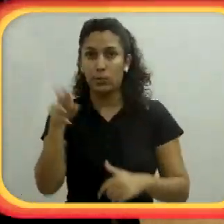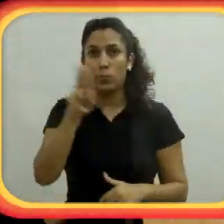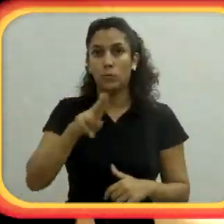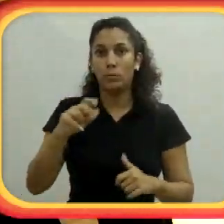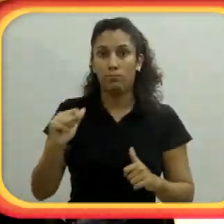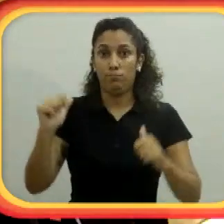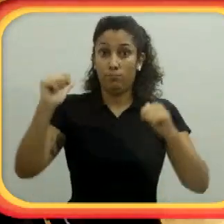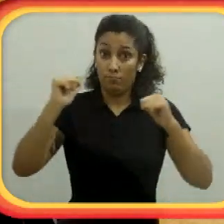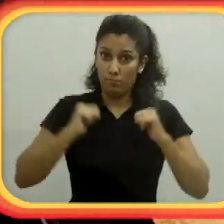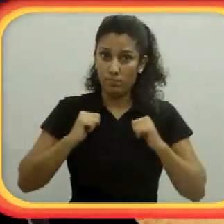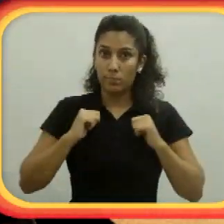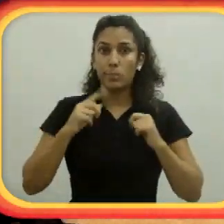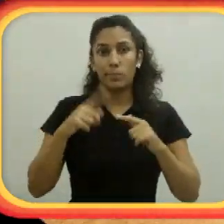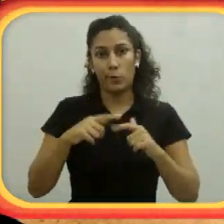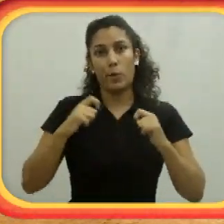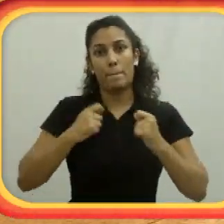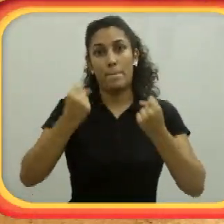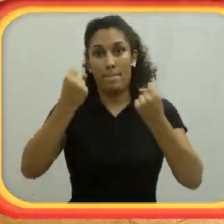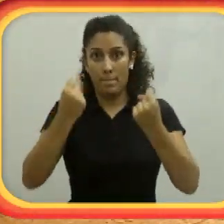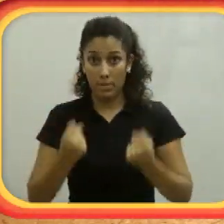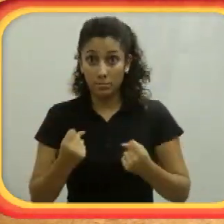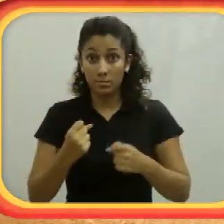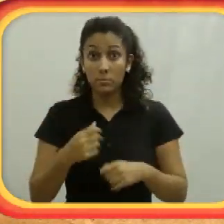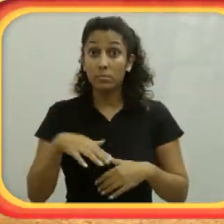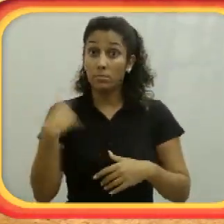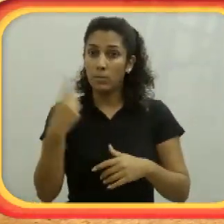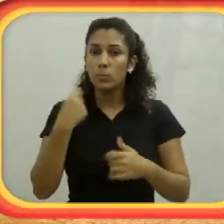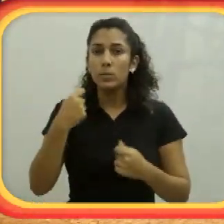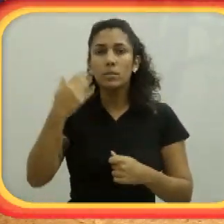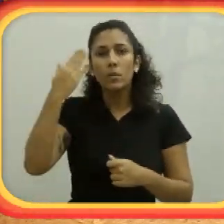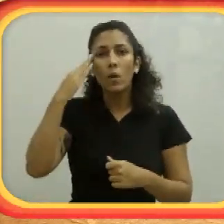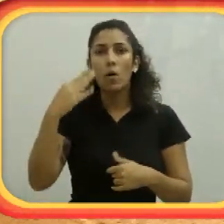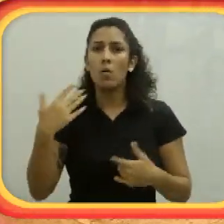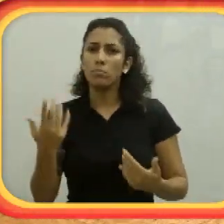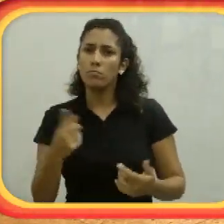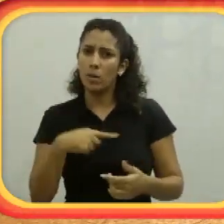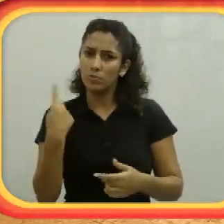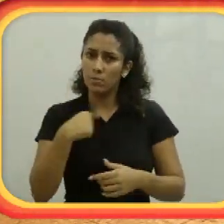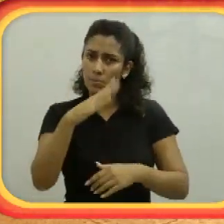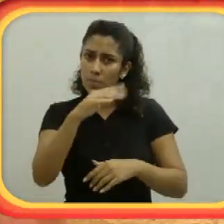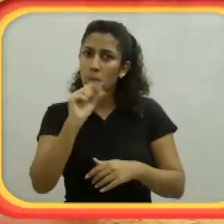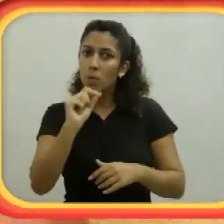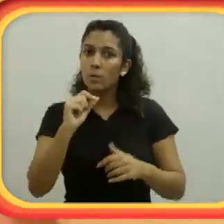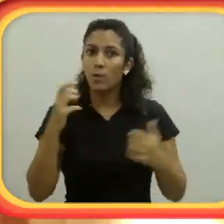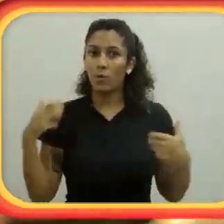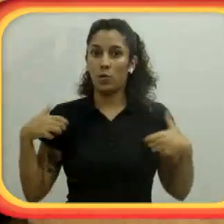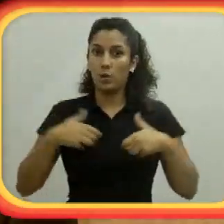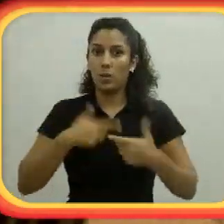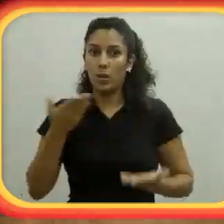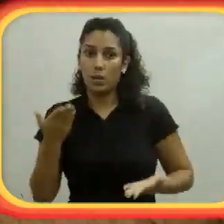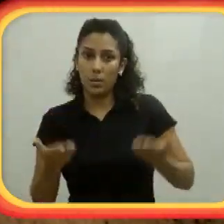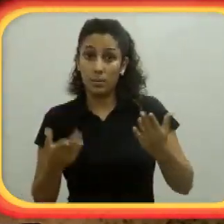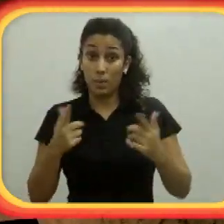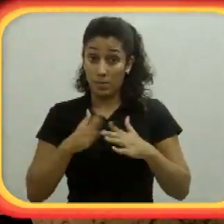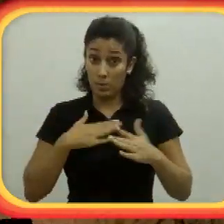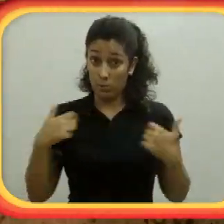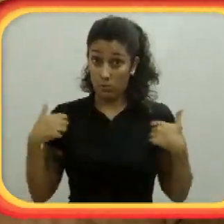cinto que a gente coloca peso. Para a gente poder entender isso, aqui,